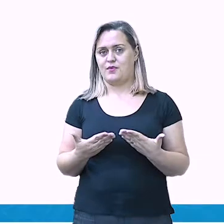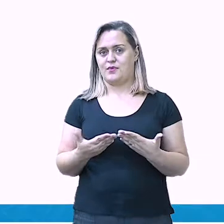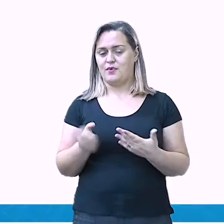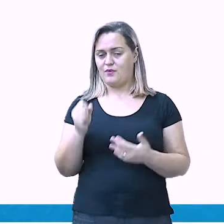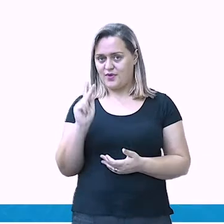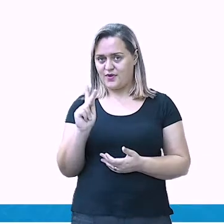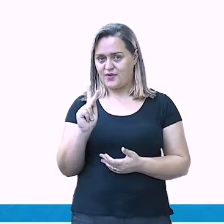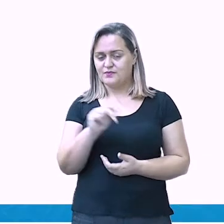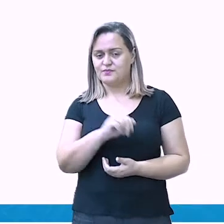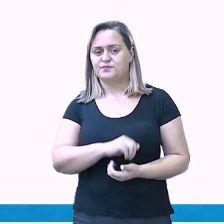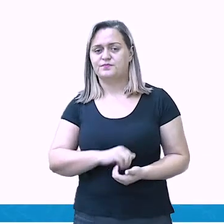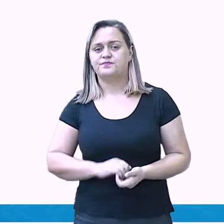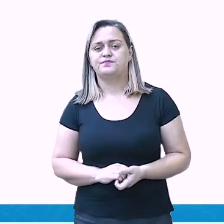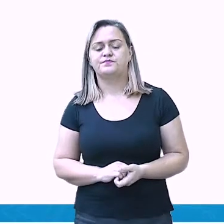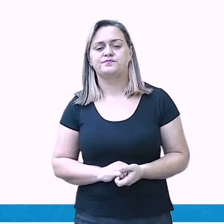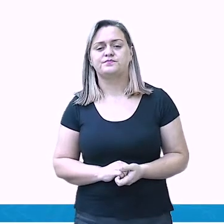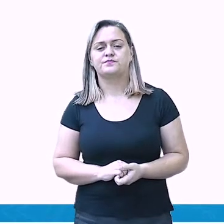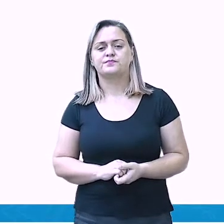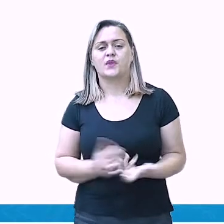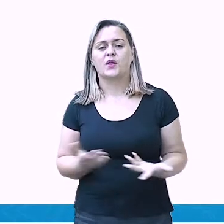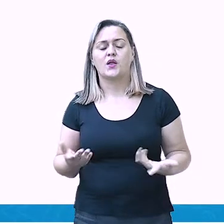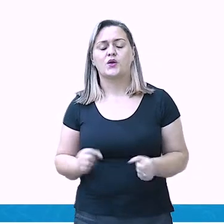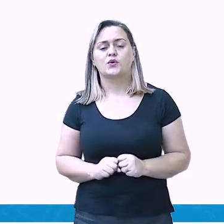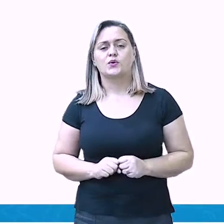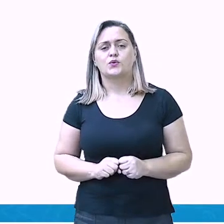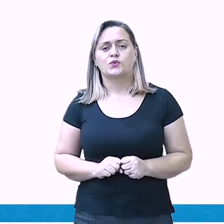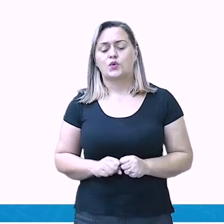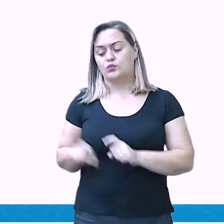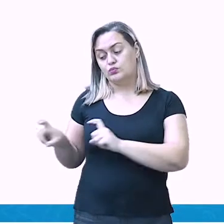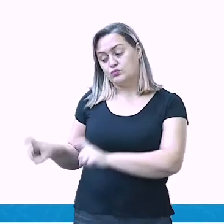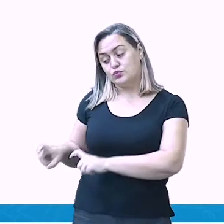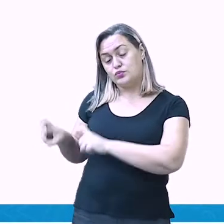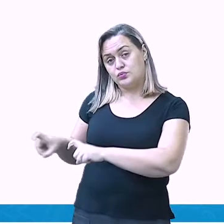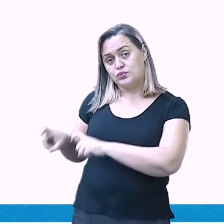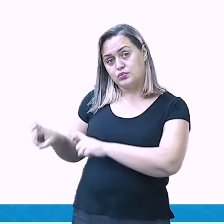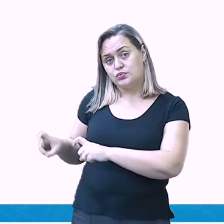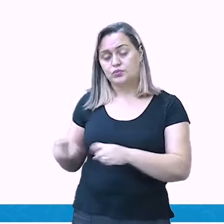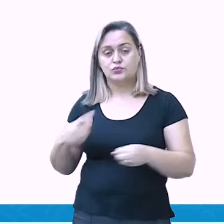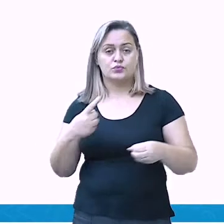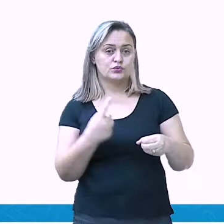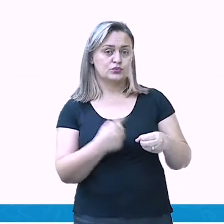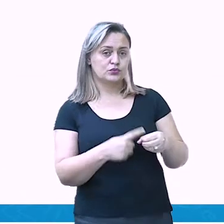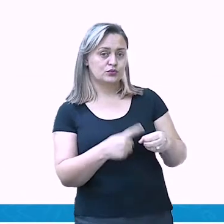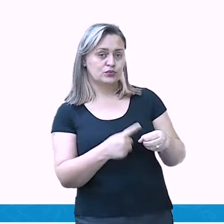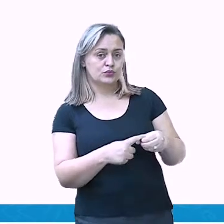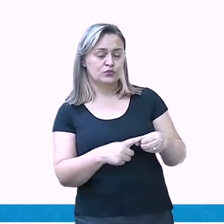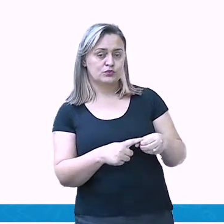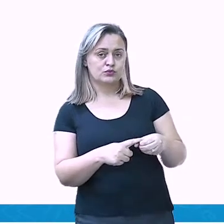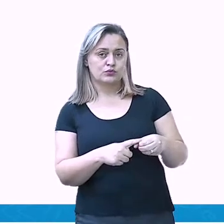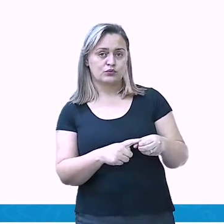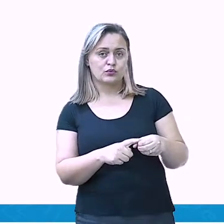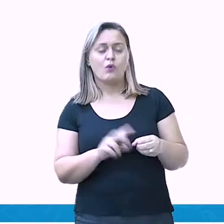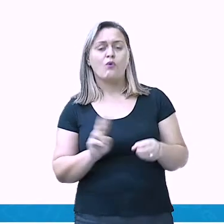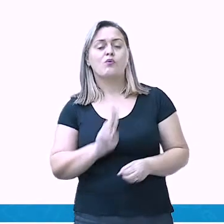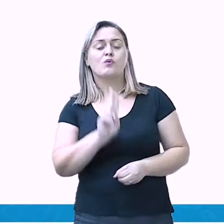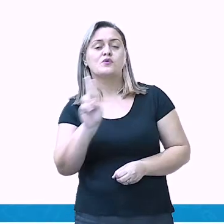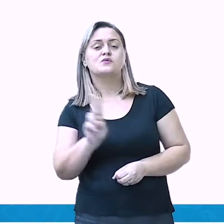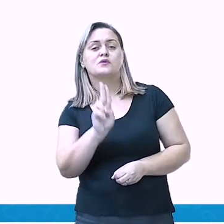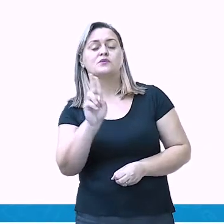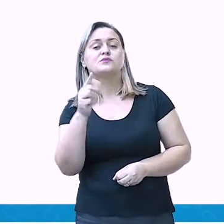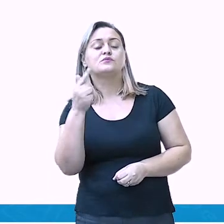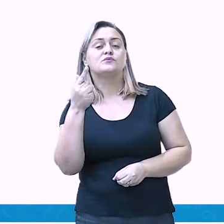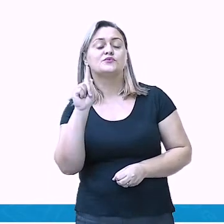A Zona Urbana e Zona Rural são conceitos utilizados na geografia para